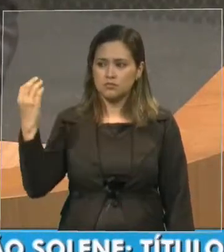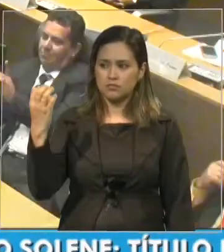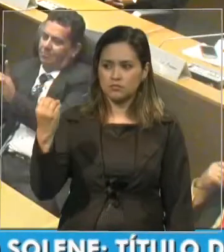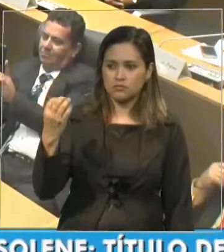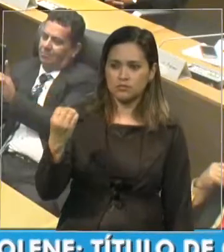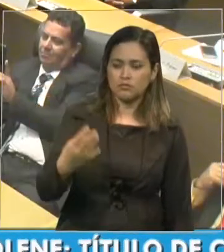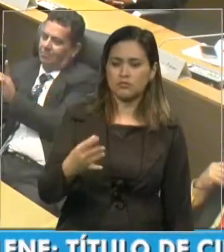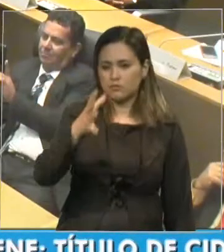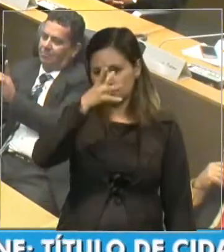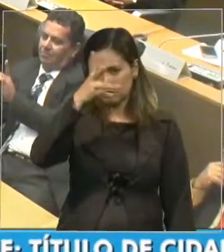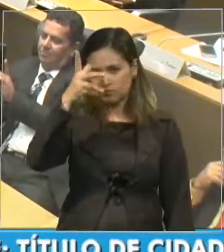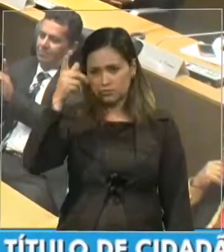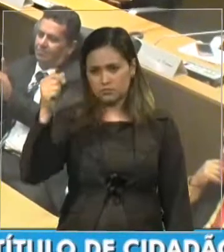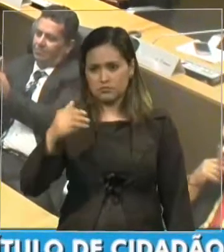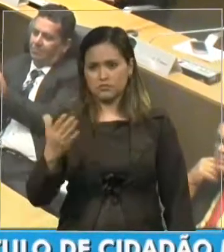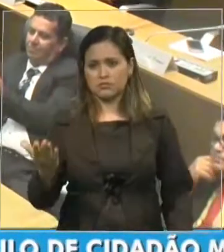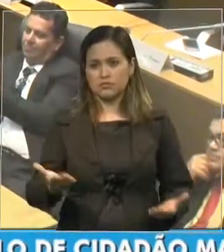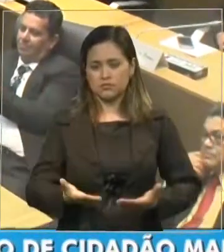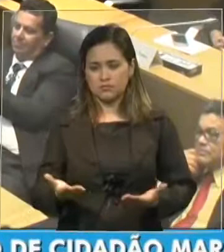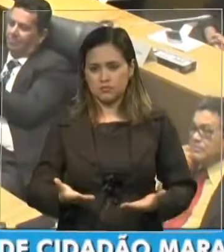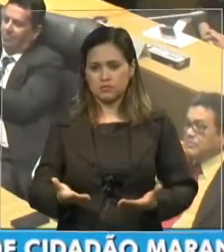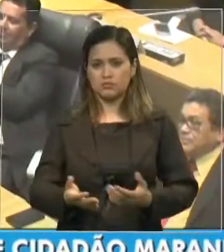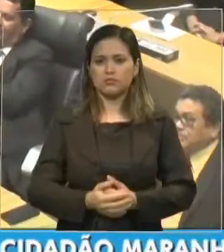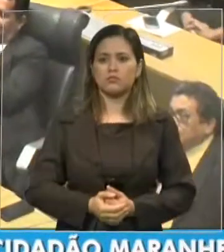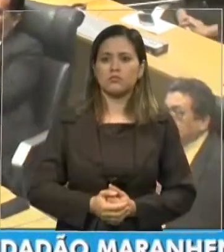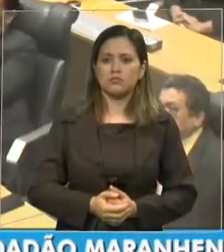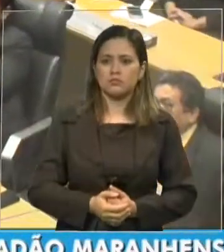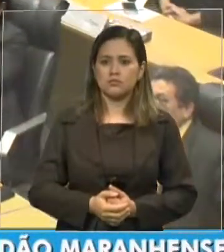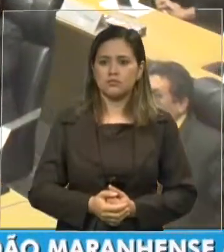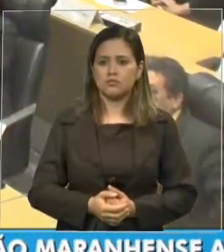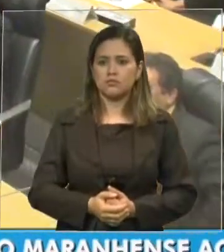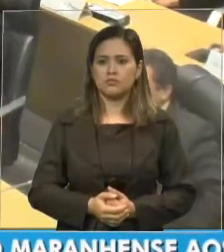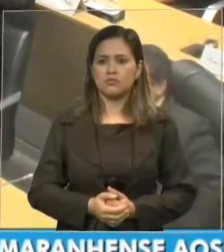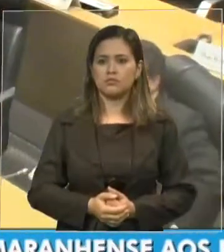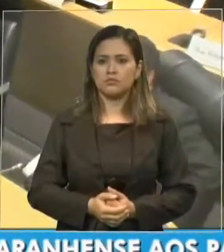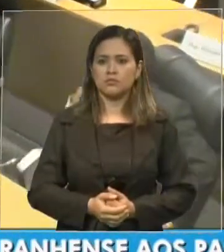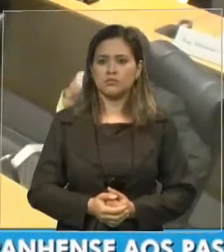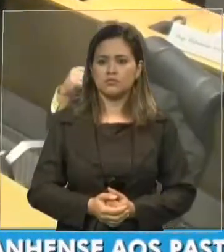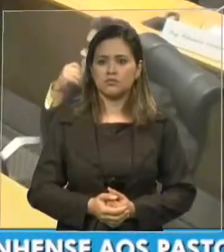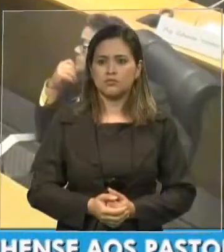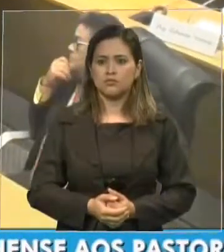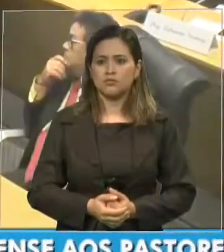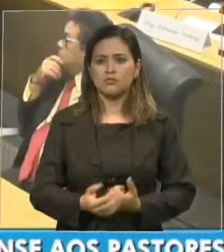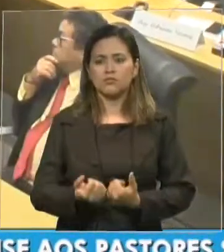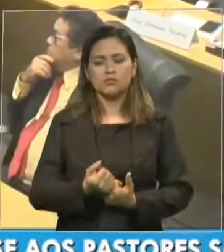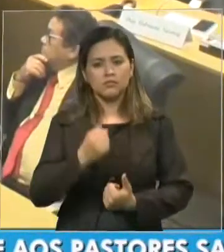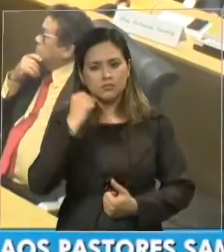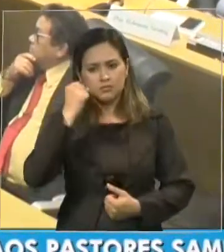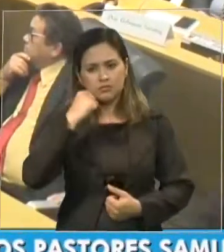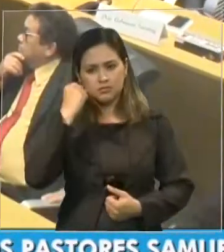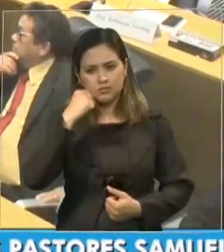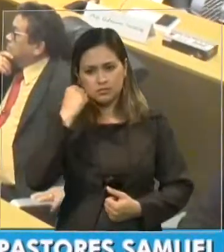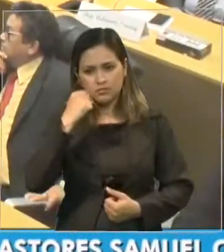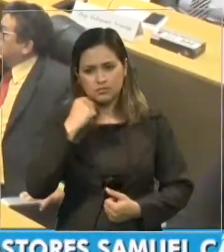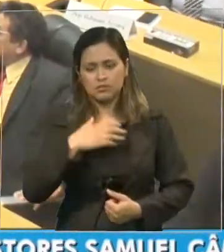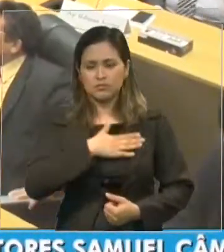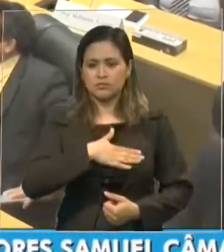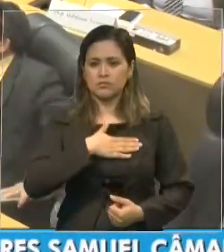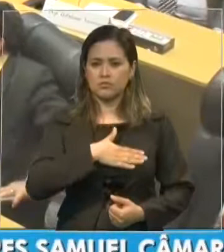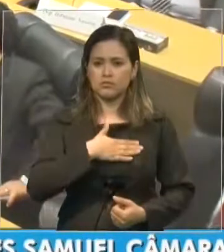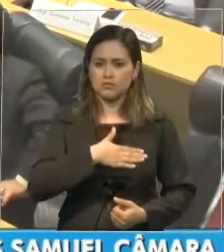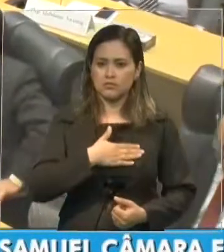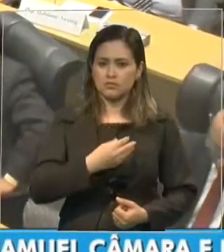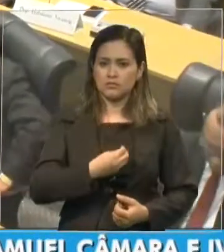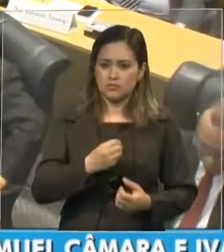eu tenho medo até de errar tantos outros, suplente senador, que nos deu alegria de estar com a gente, acompanhando,